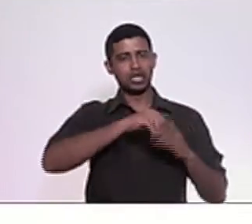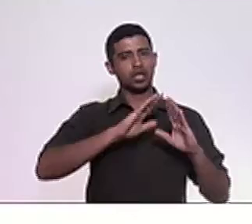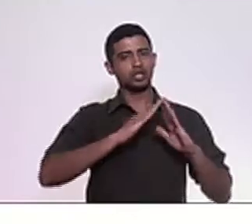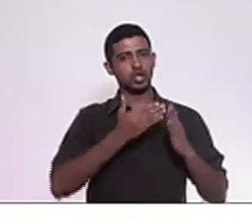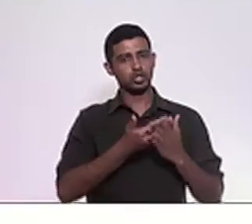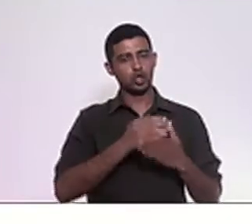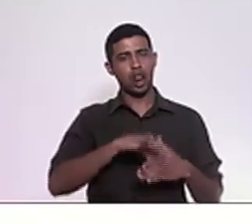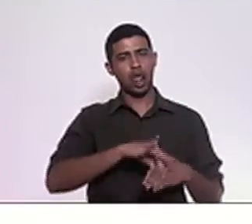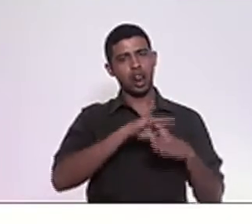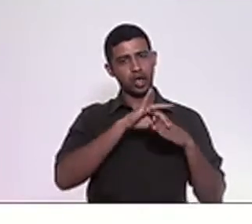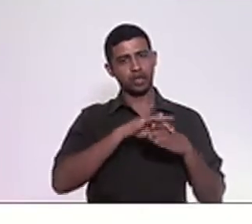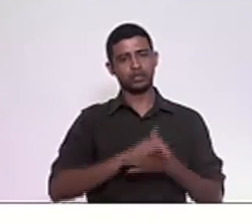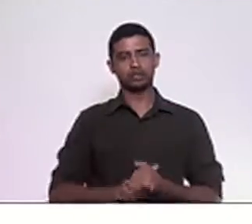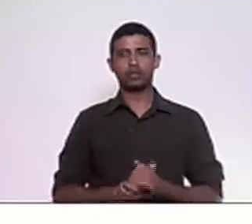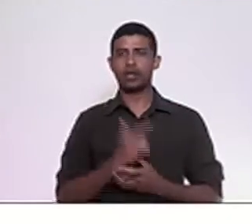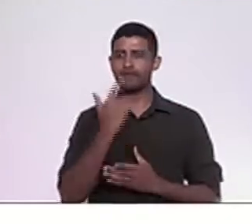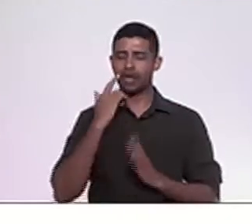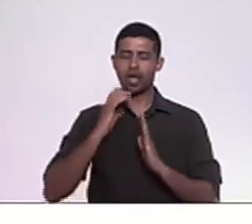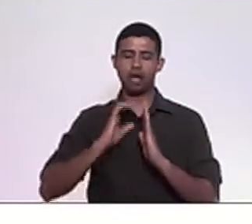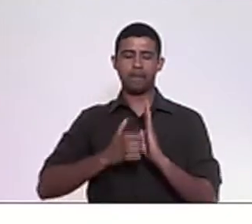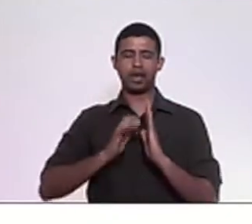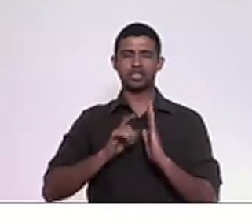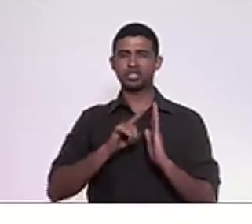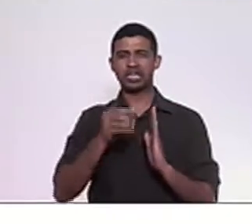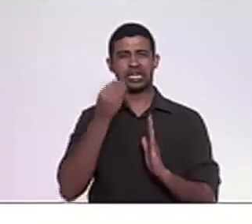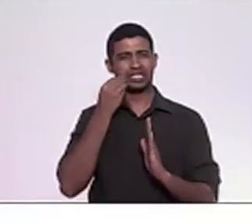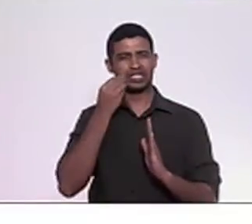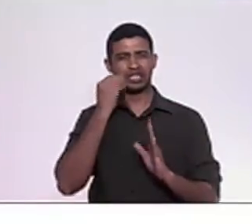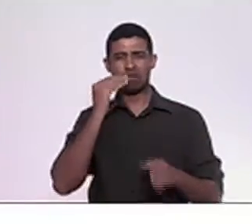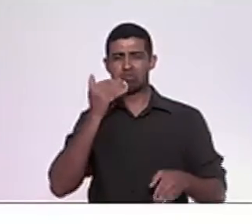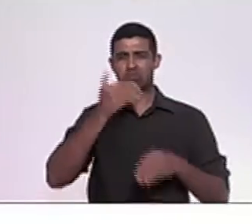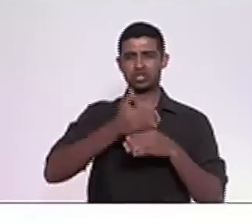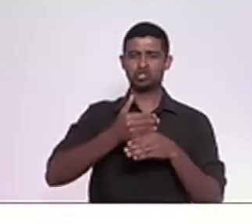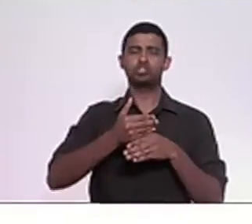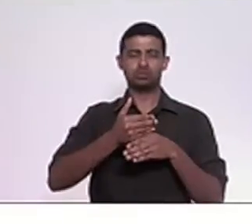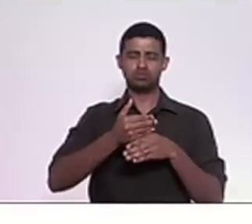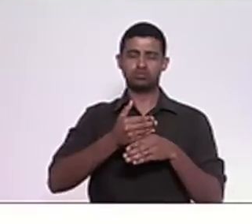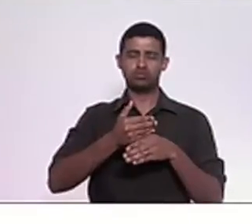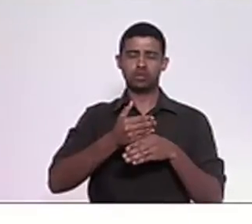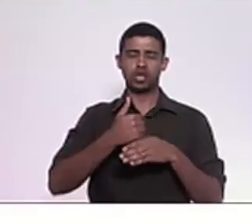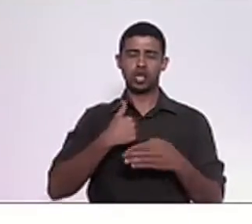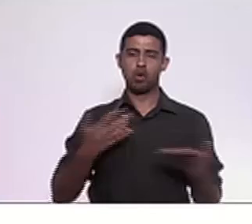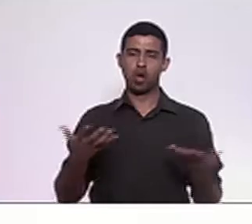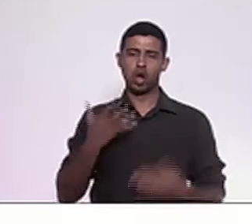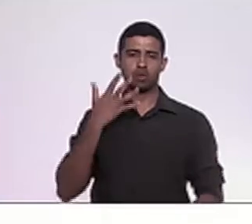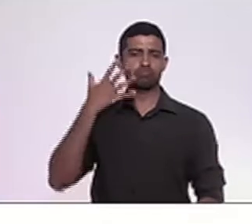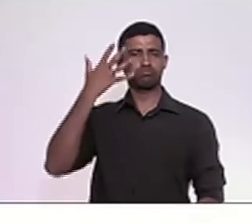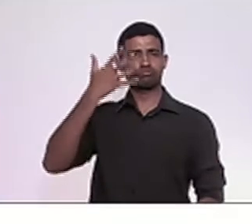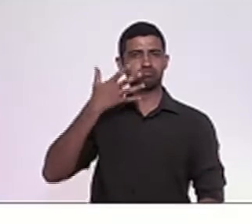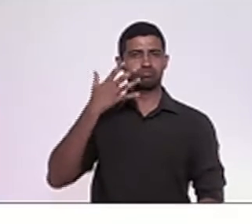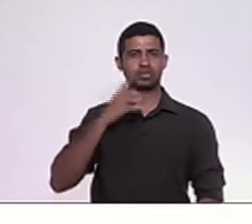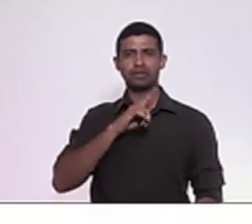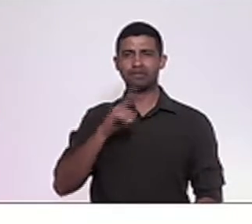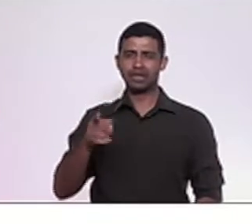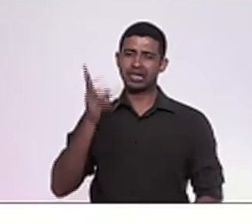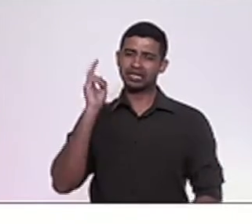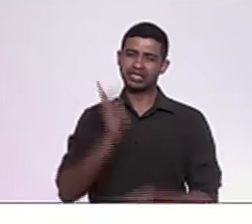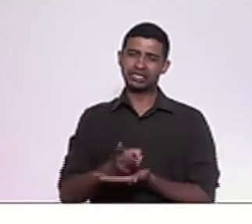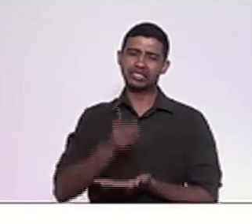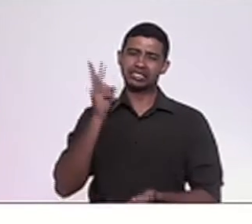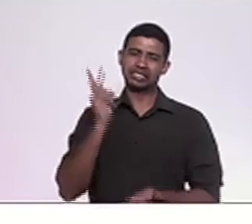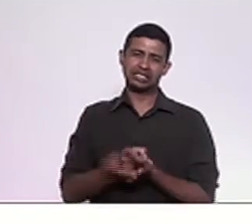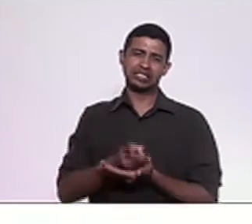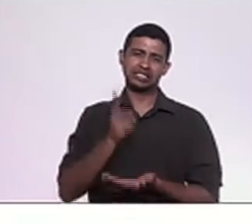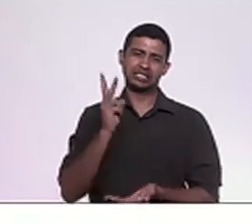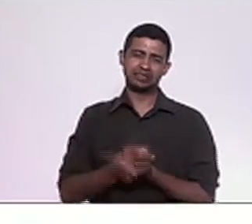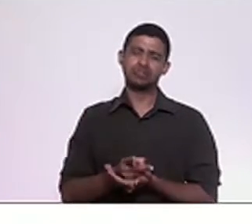partido que tenta impedir a minha fala nesse momento, que tenta o tempo inteiro nessa casa, como já vi